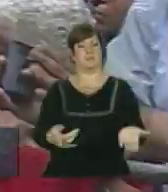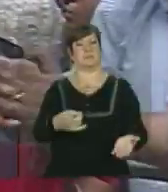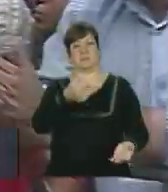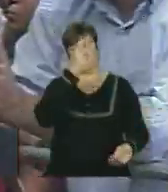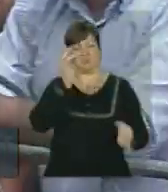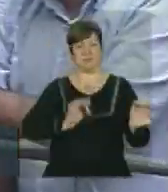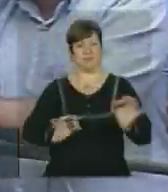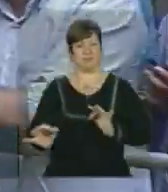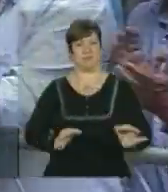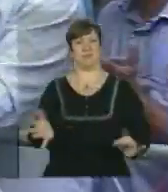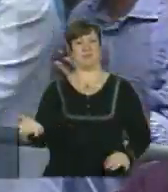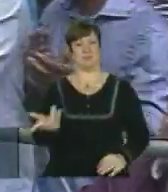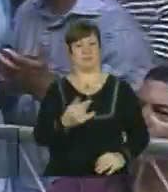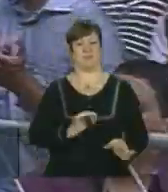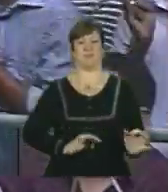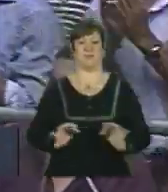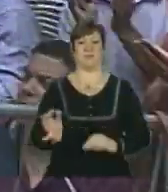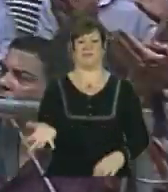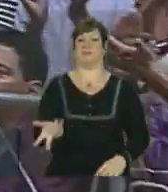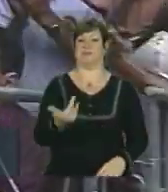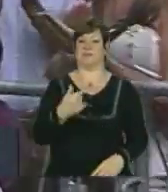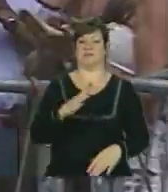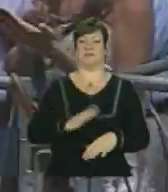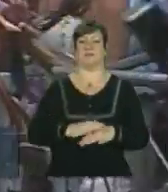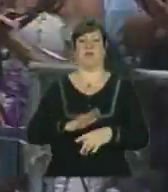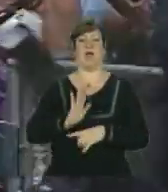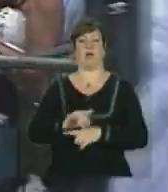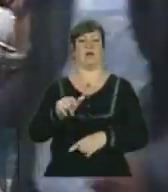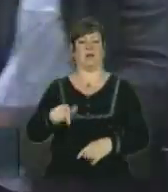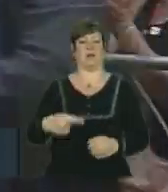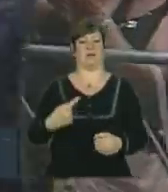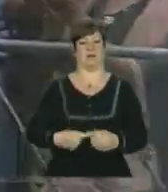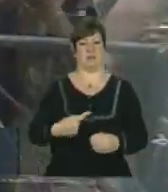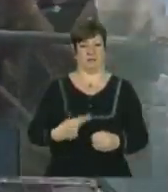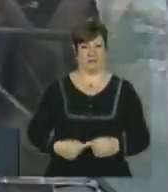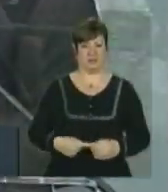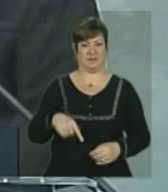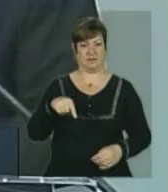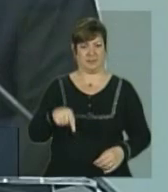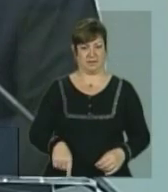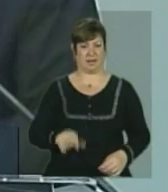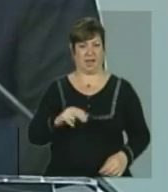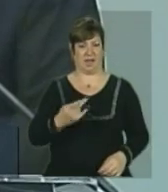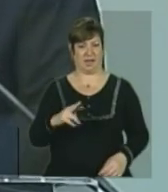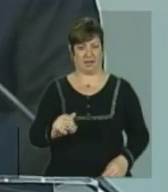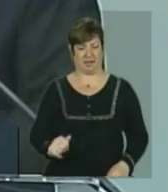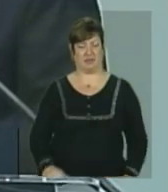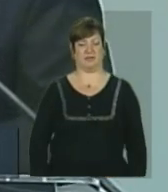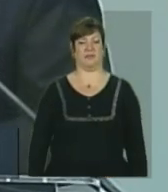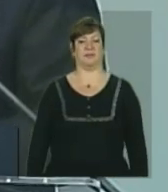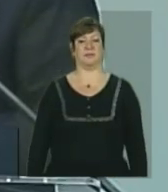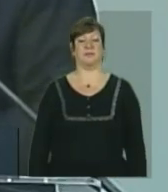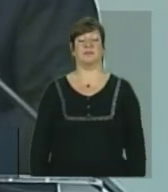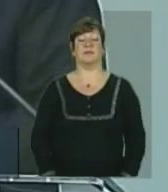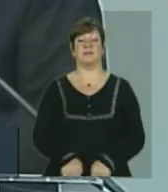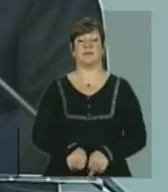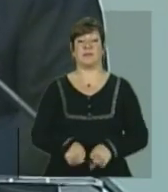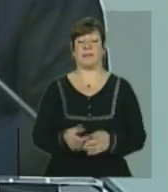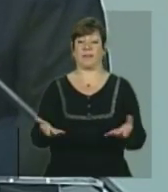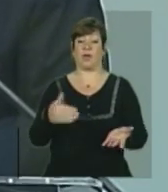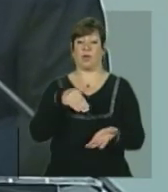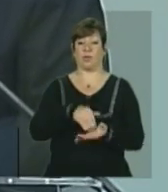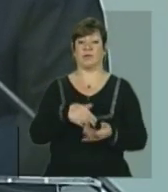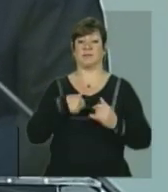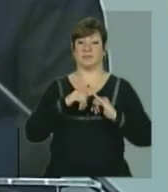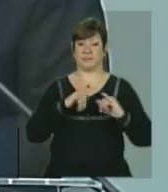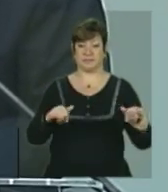sua conduta, pela sua forma elegante, como você tem se conduzido nesse processo todo. E, por último, não menos